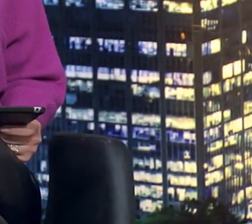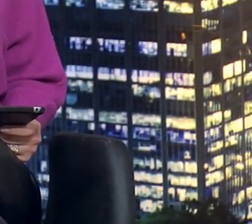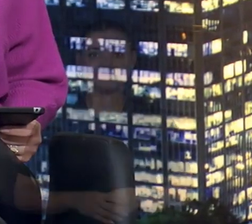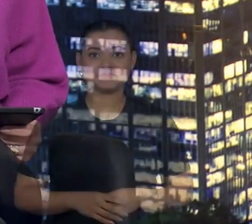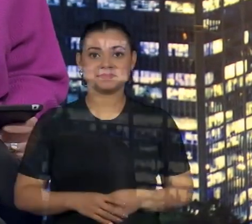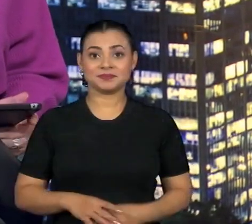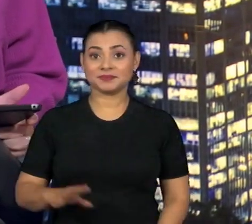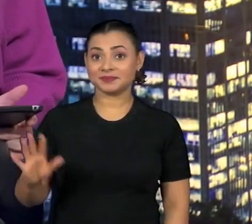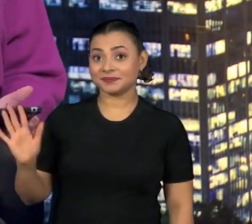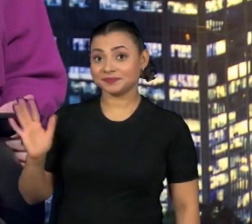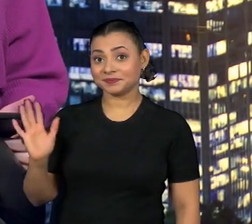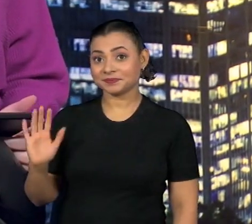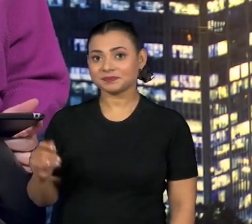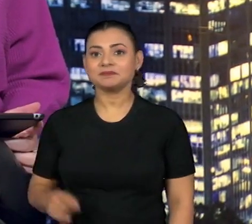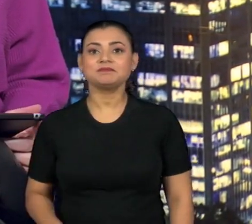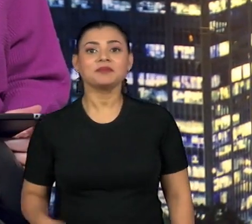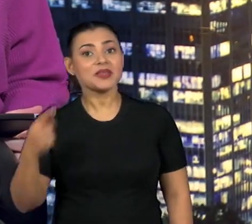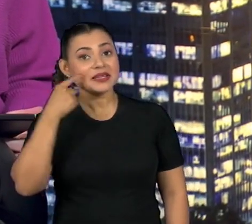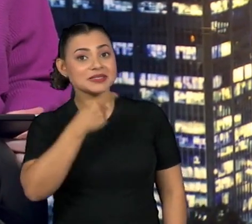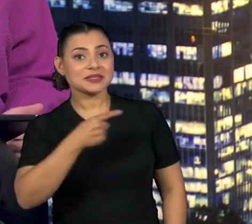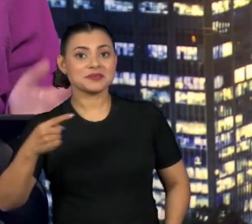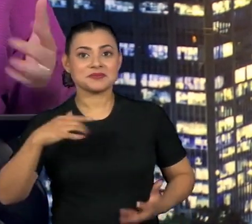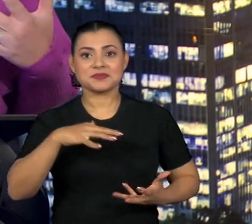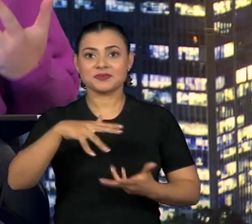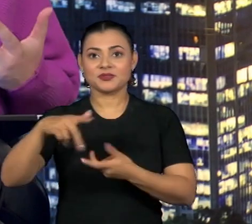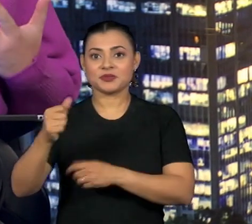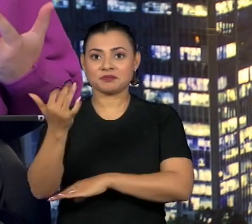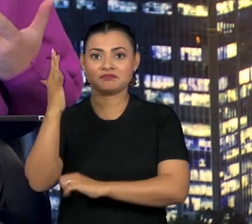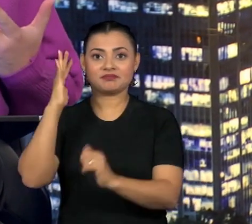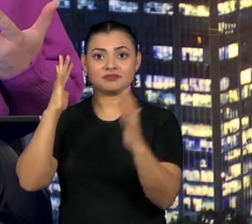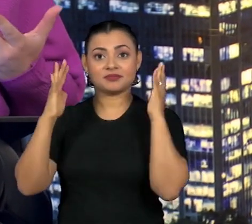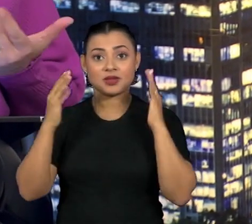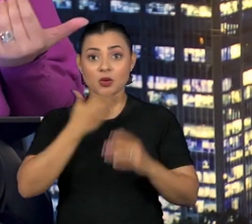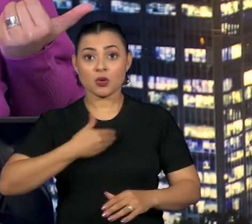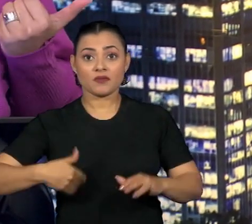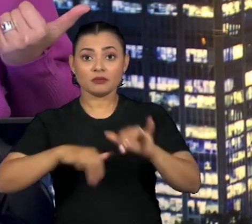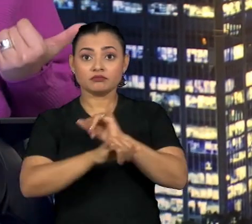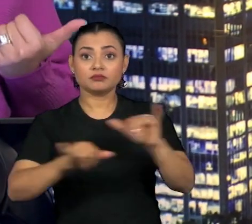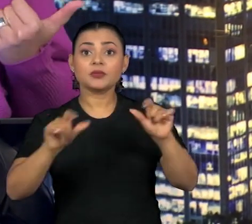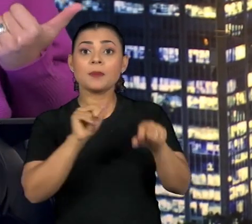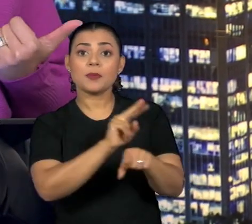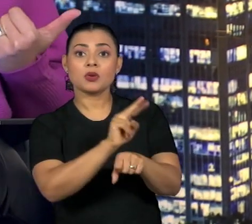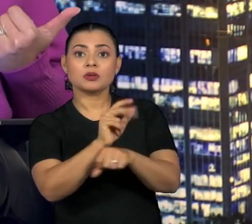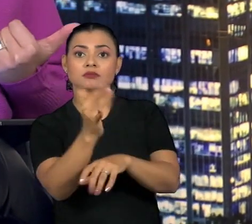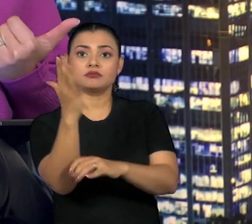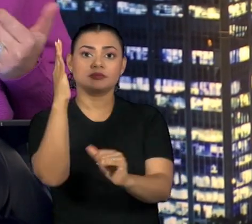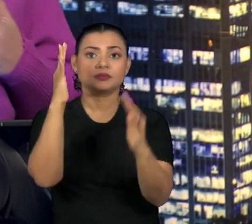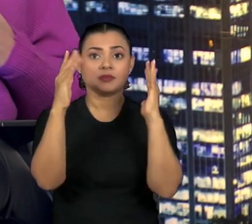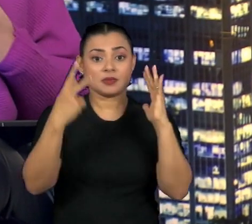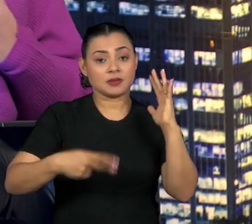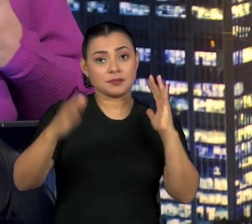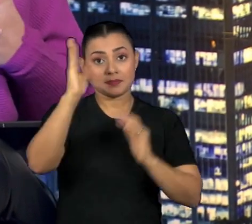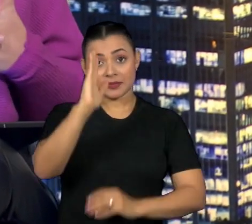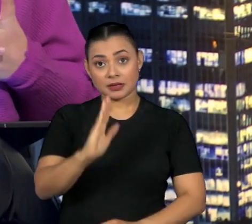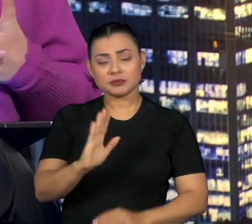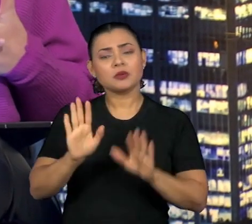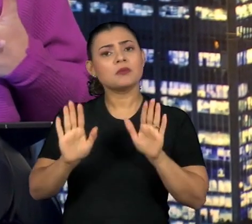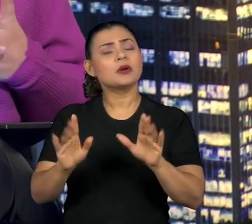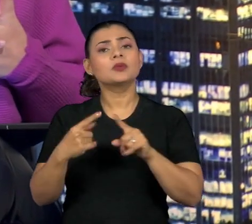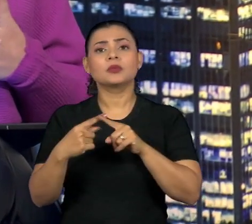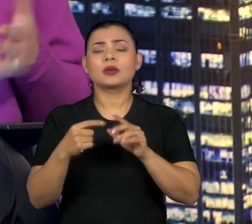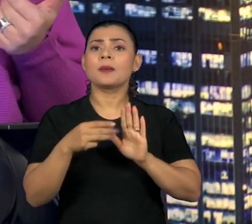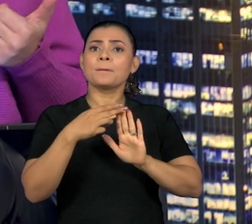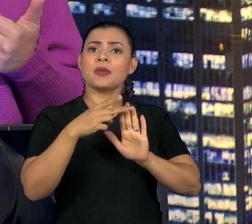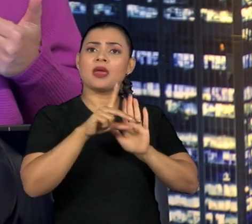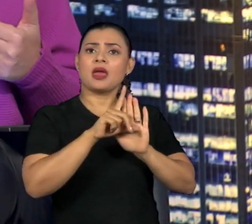Olá, na Semana Mundial do Meio Ambiente, o governo anuncia medidas para proteger as florestas brasileiras em meio à aprovação de